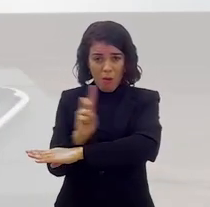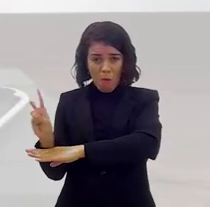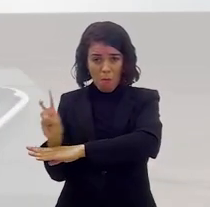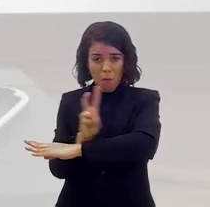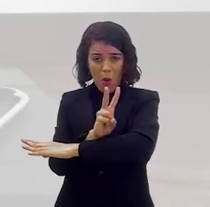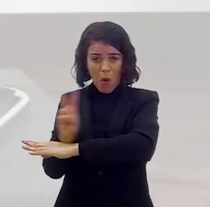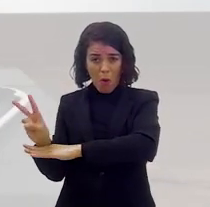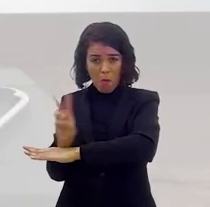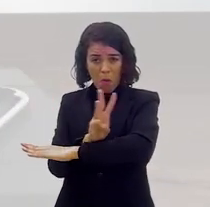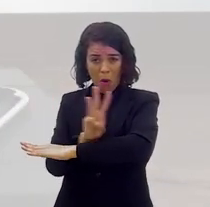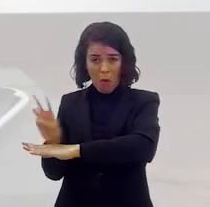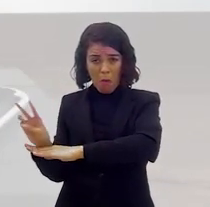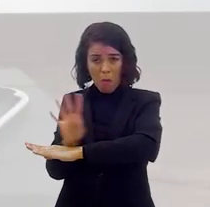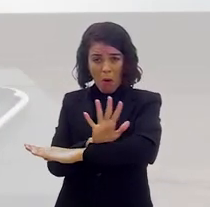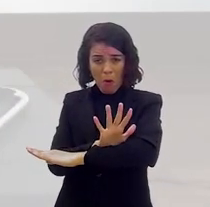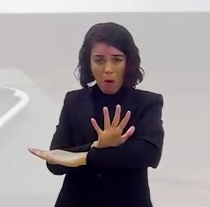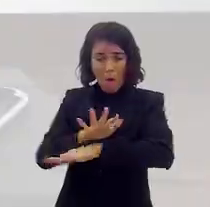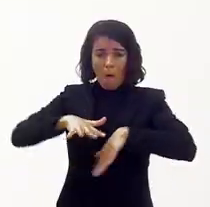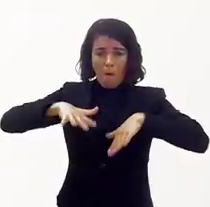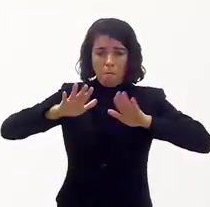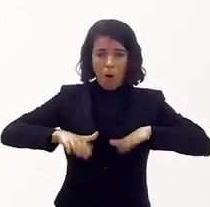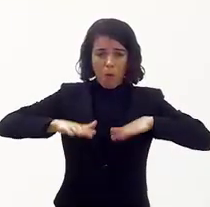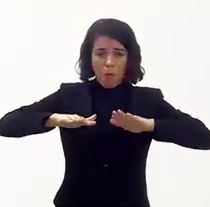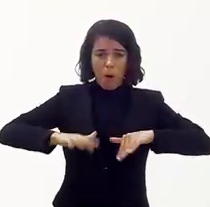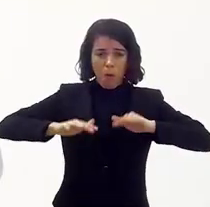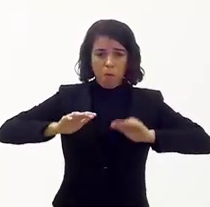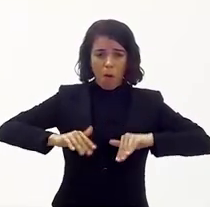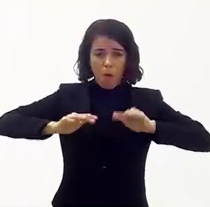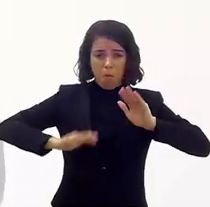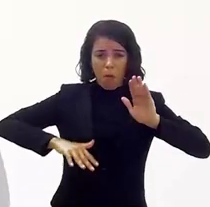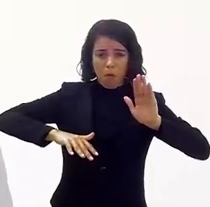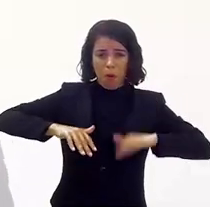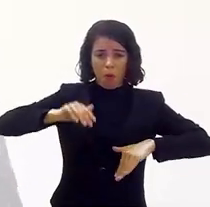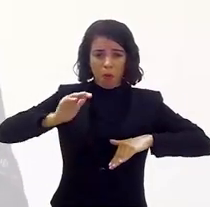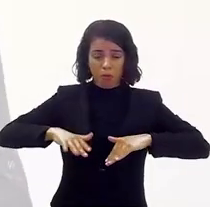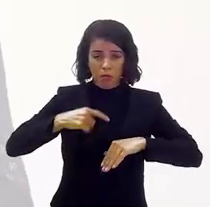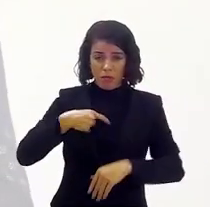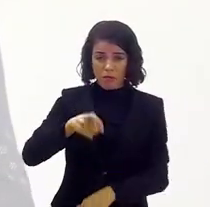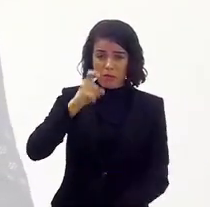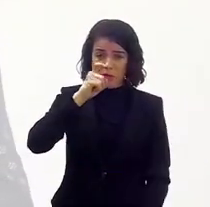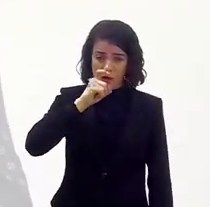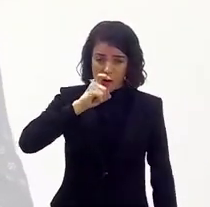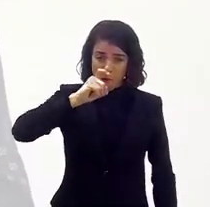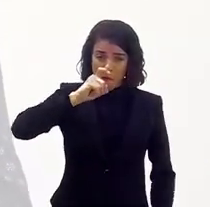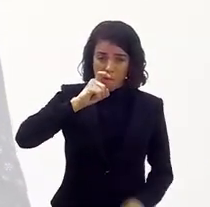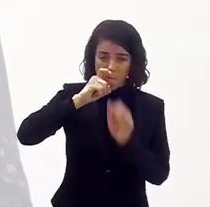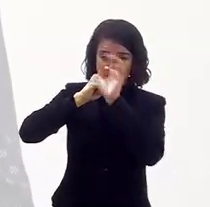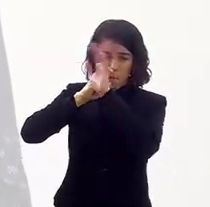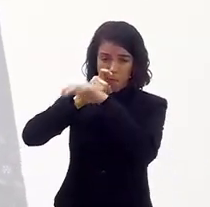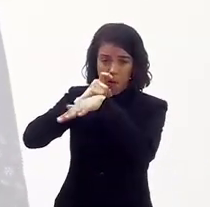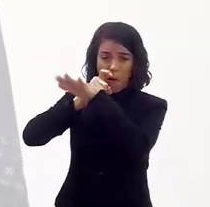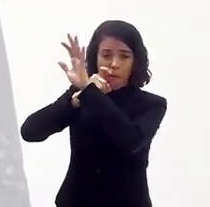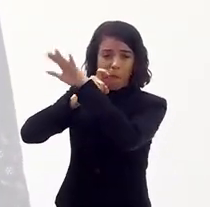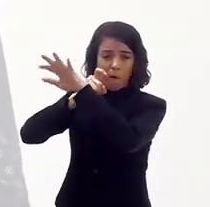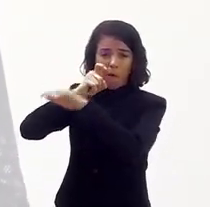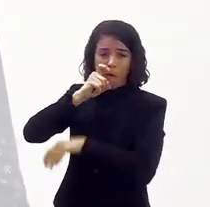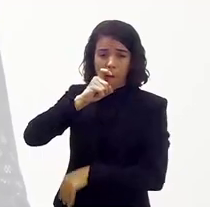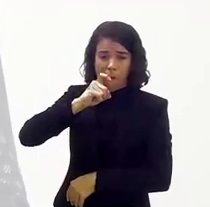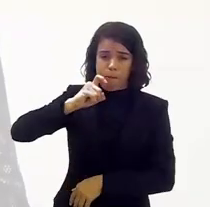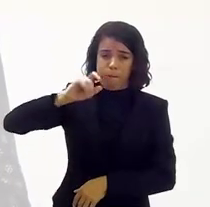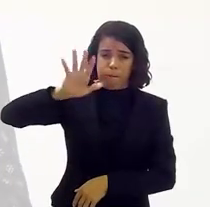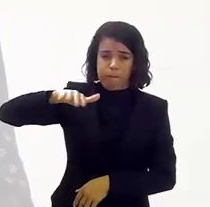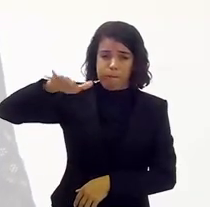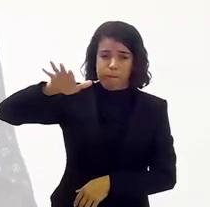entrando. Aí os principais, o cacique, eles acendiam, o charuto, o cigarro, sei lá, o que era aquilo, e a